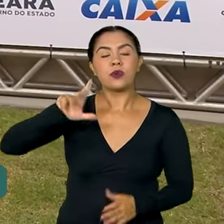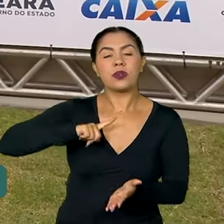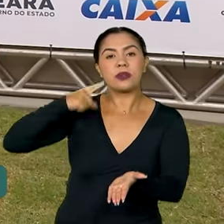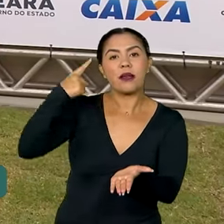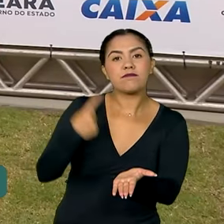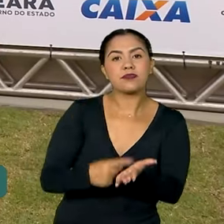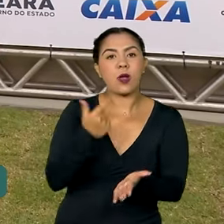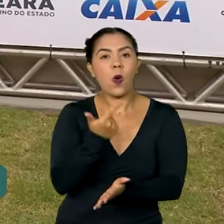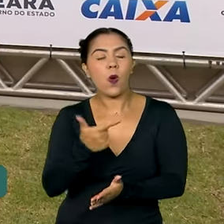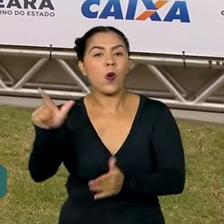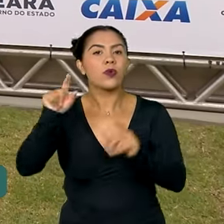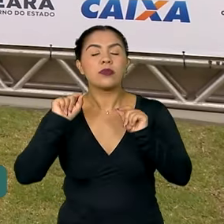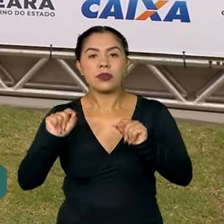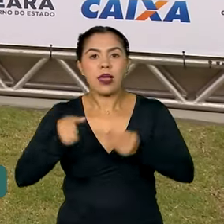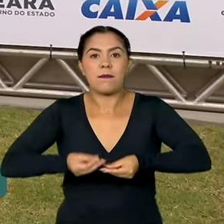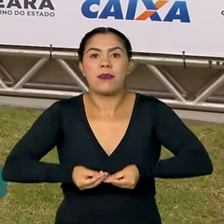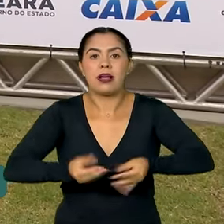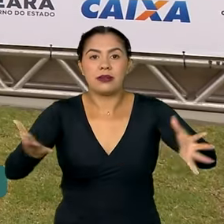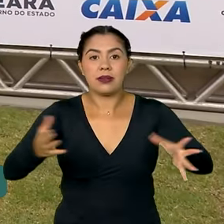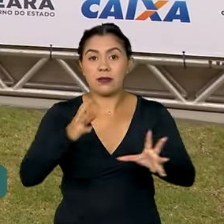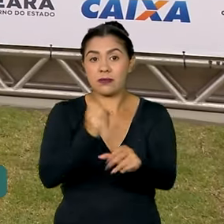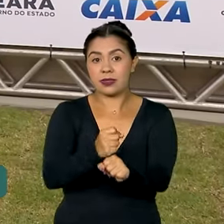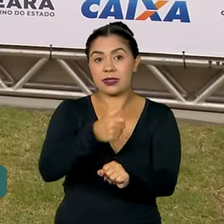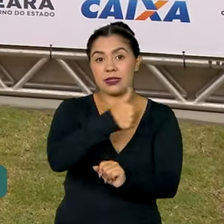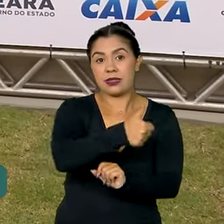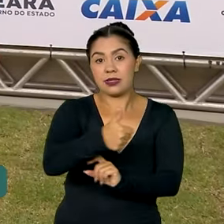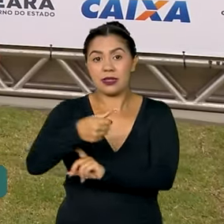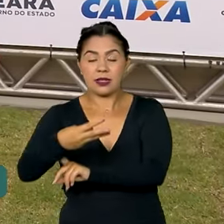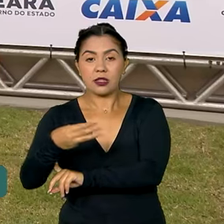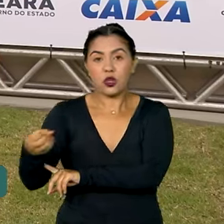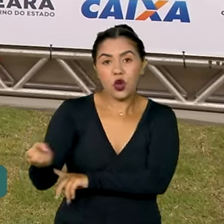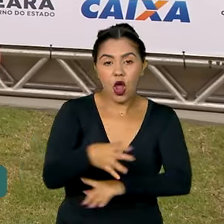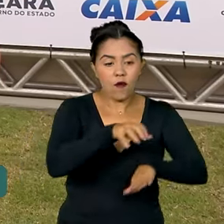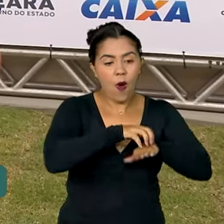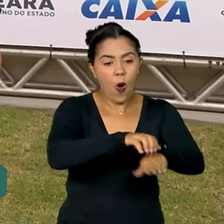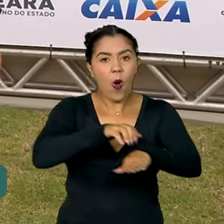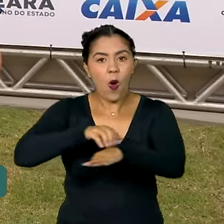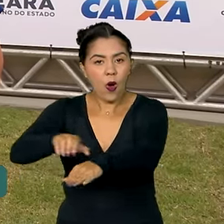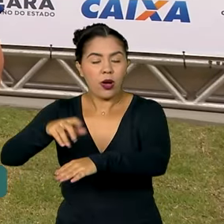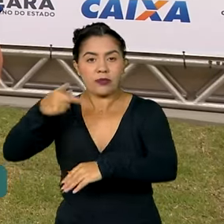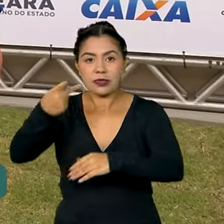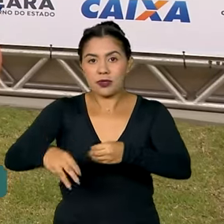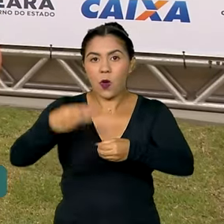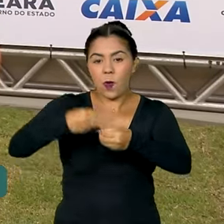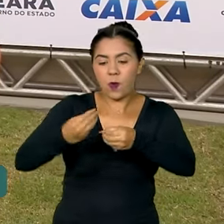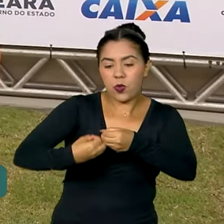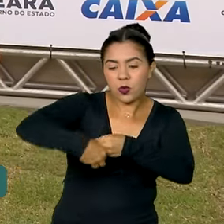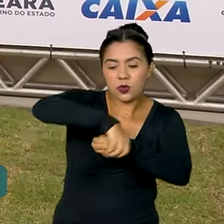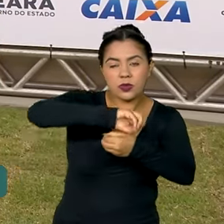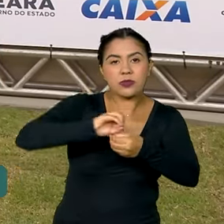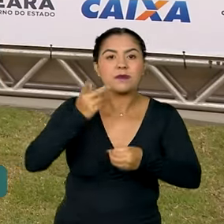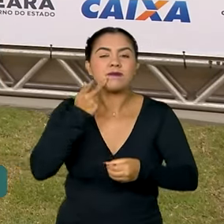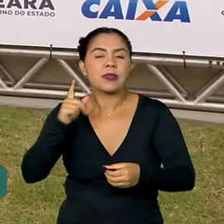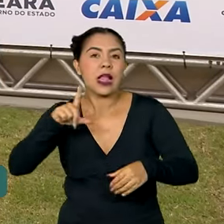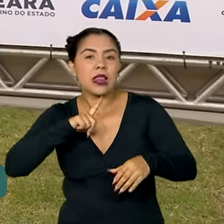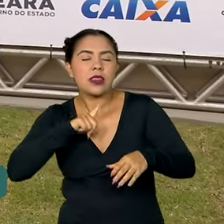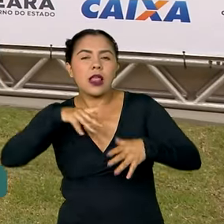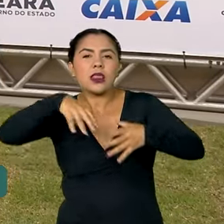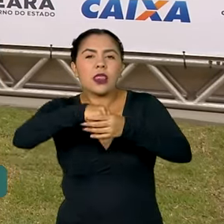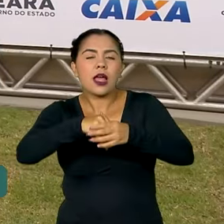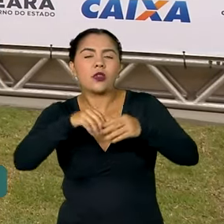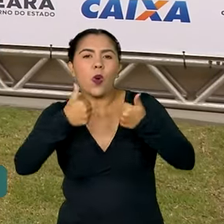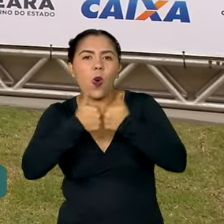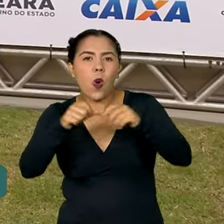113 novos ônibus escolares para os municípios cearenses. Os veículos contam com ar-condicionado, poltronas